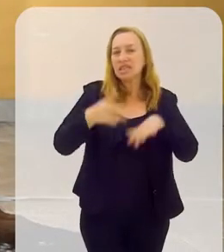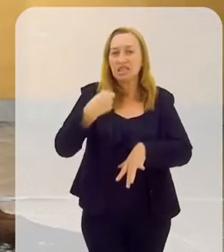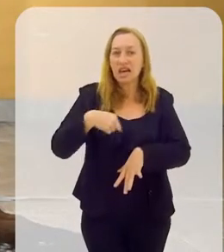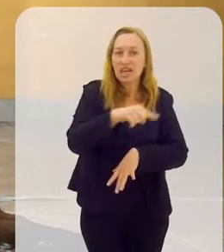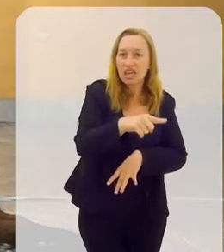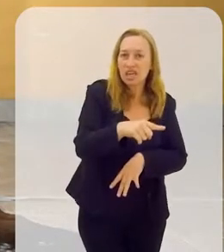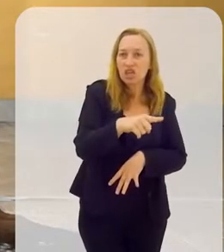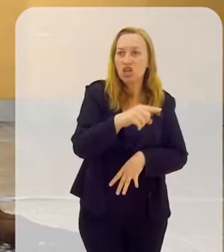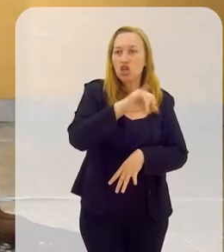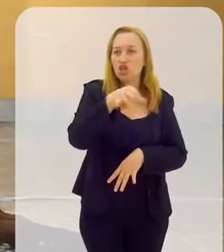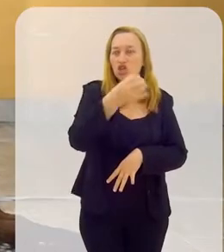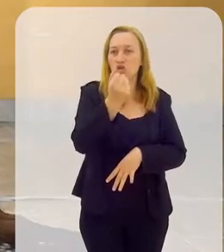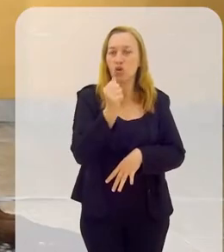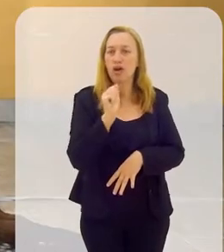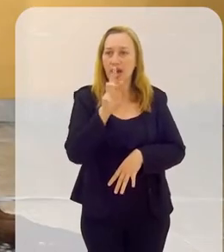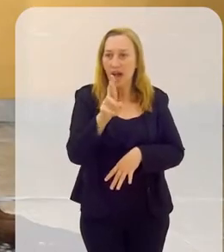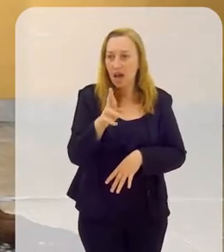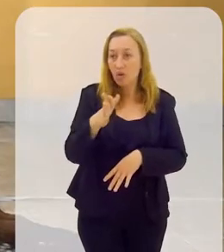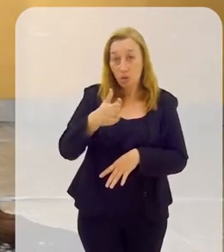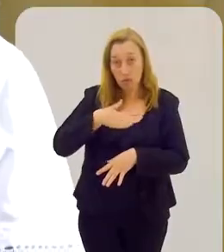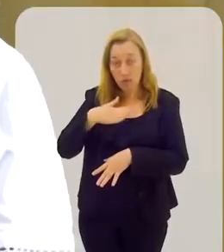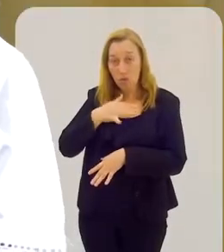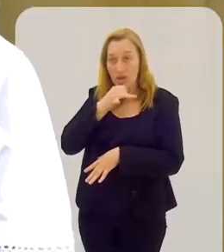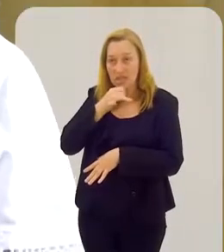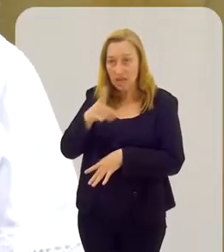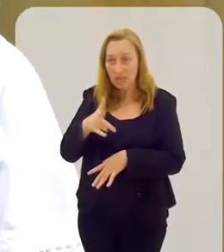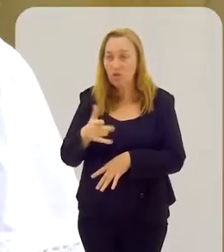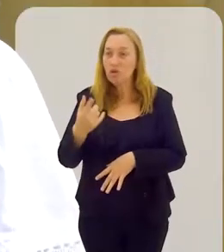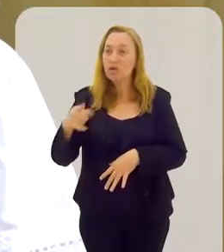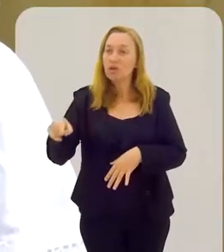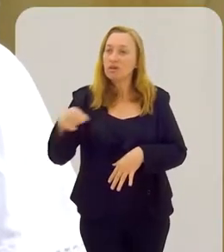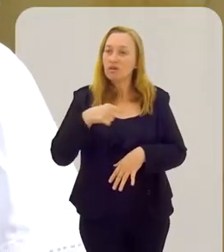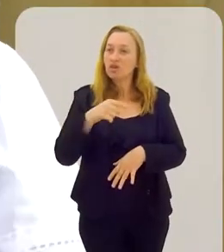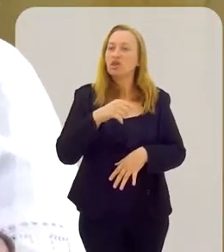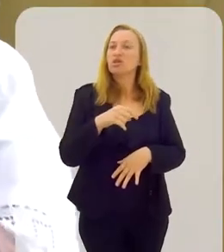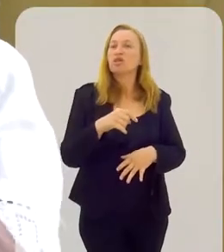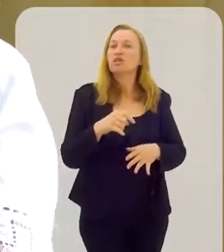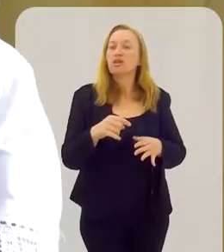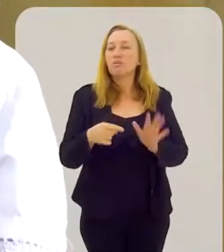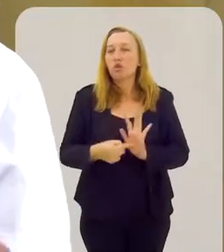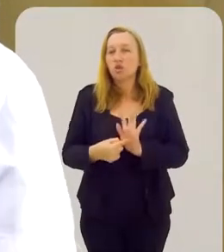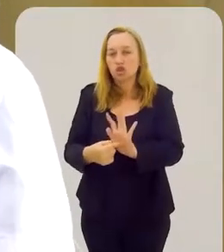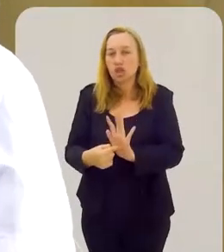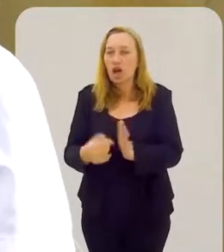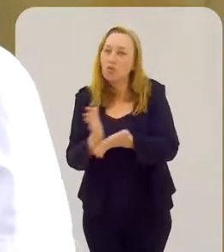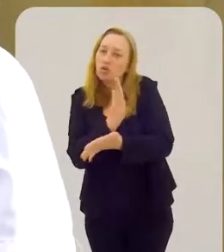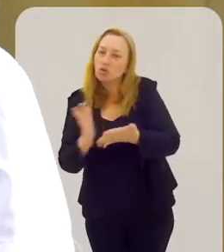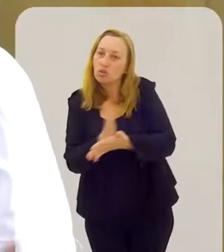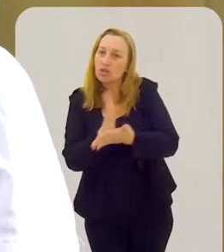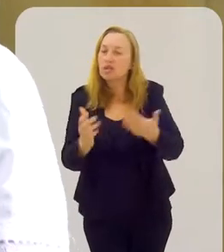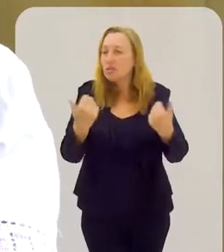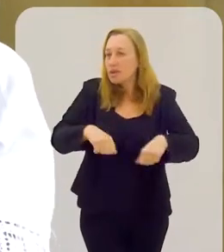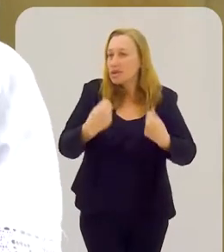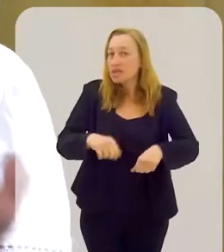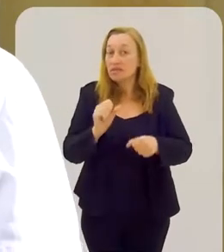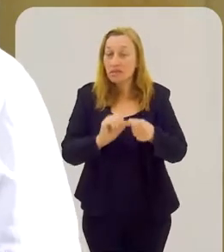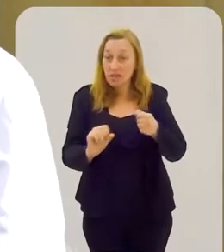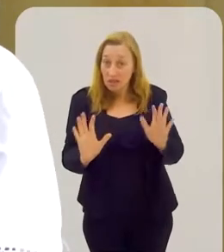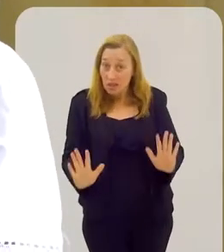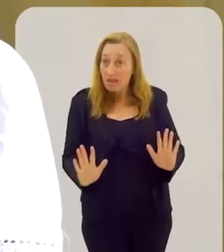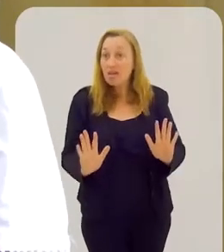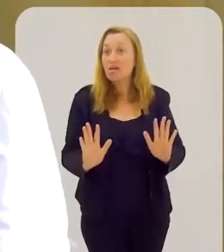santos jogar. Por exemplo, uma pessoa vem jogar comigo. A pessoa vem jogar comigo, o jogo vai determinar algumas coisas que ela deve fazer, alguns